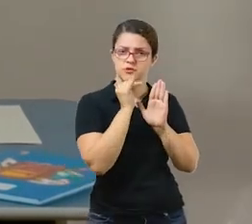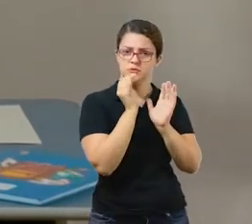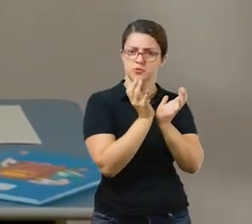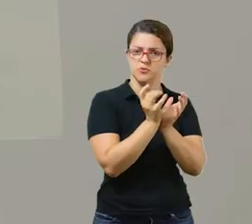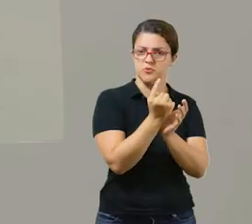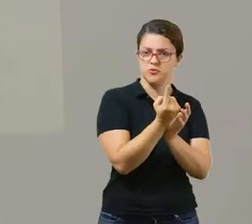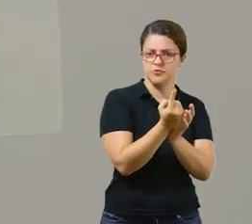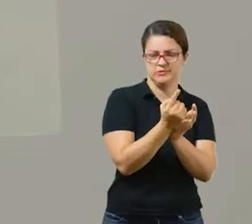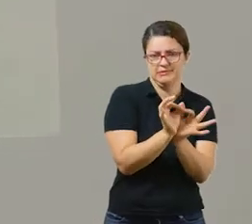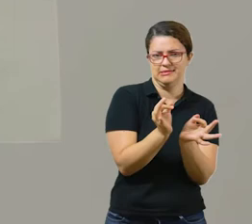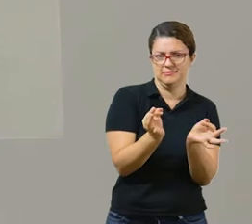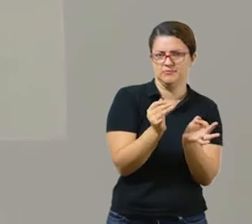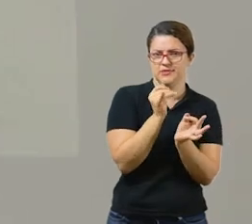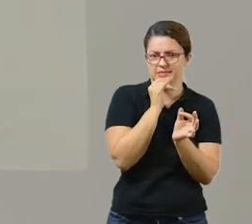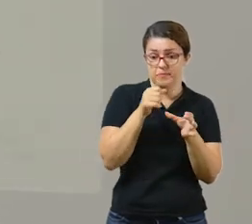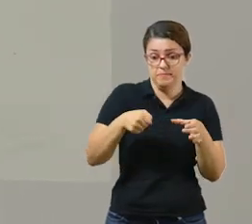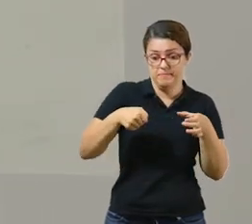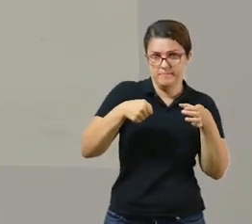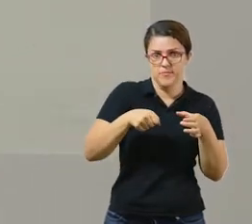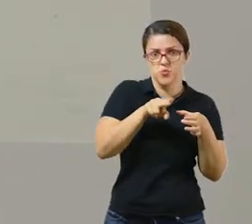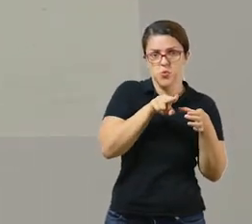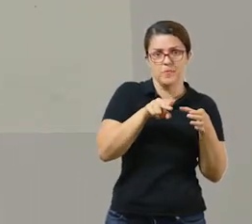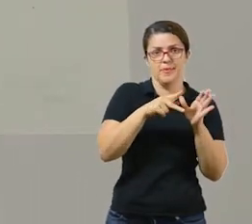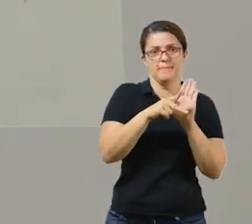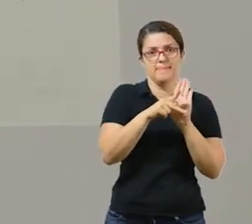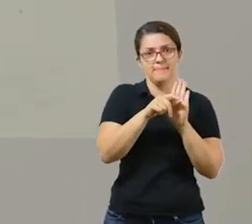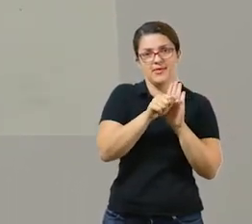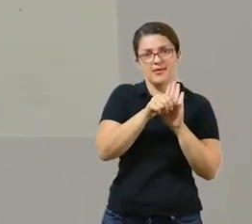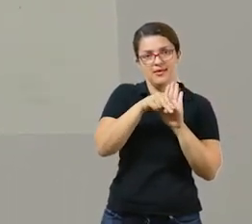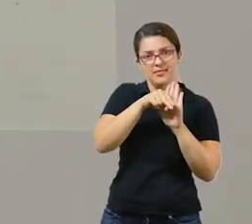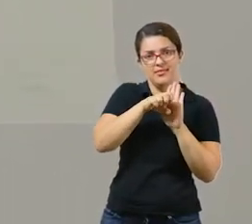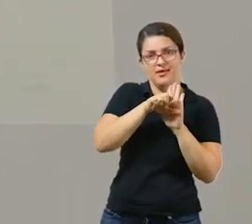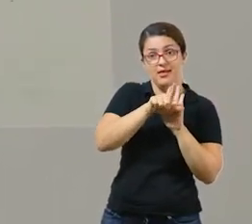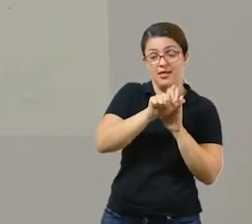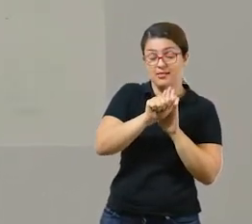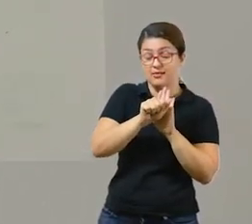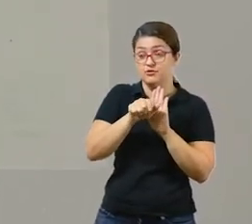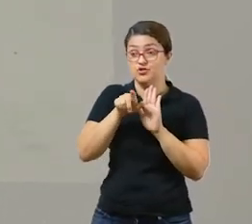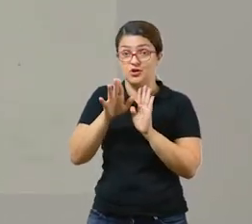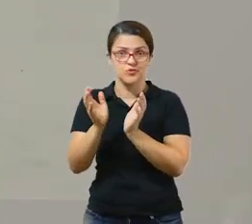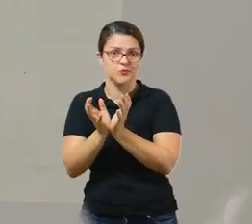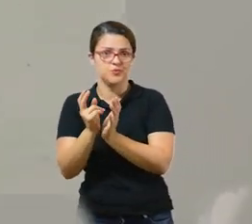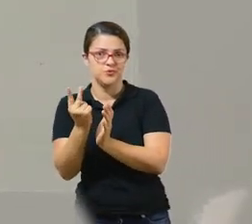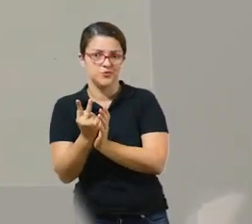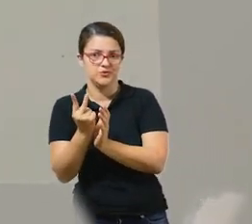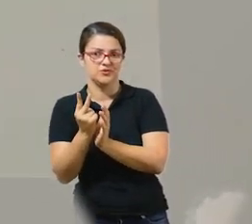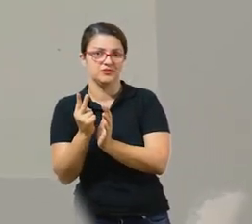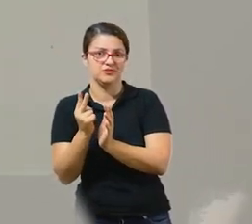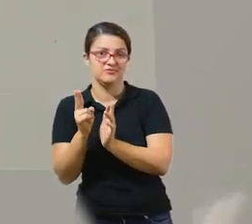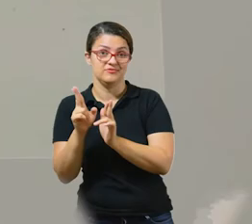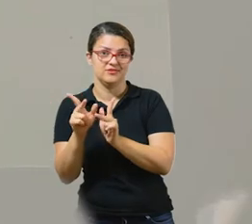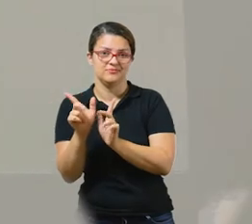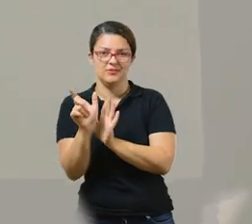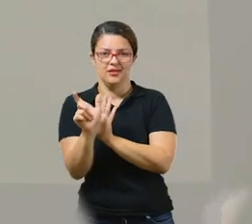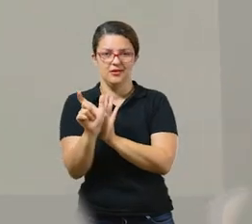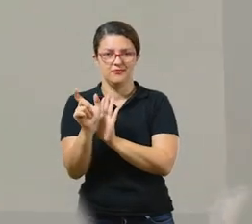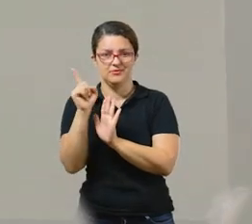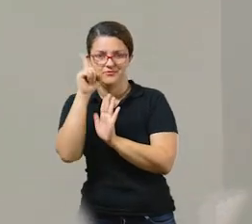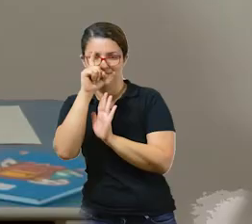mais simples, como por exemplo, panela. E para o termo 2, palavras mais complexas, como essa aqui, por exemplo,